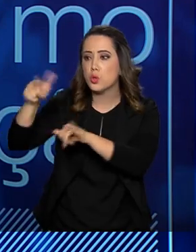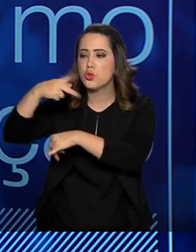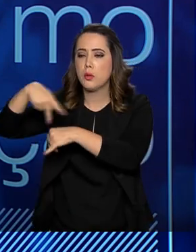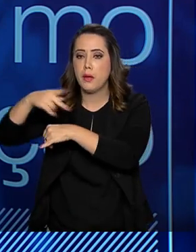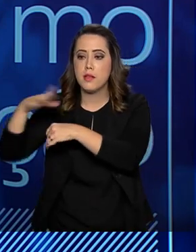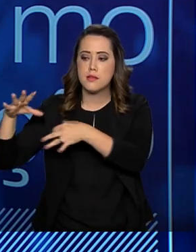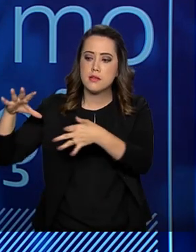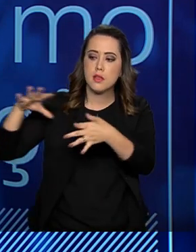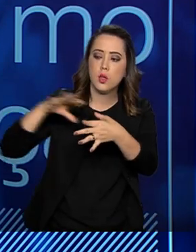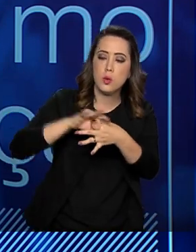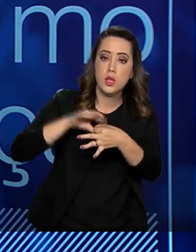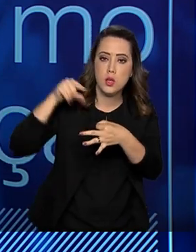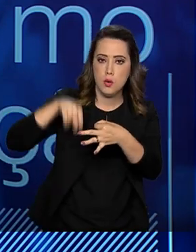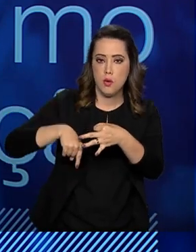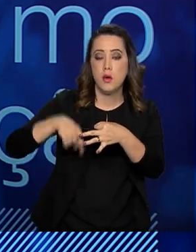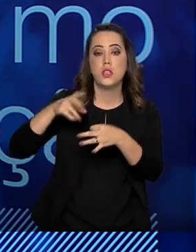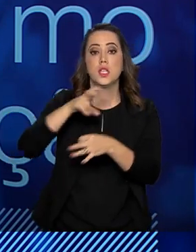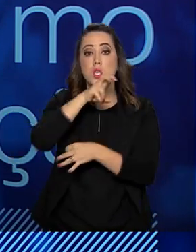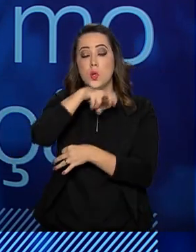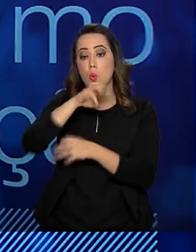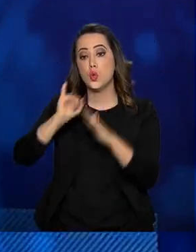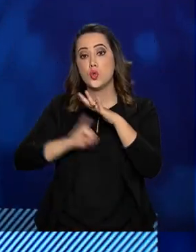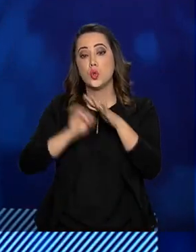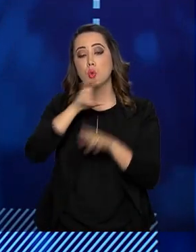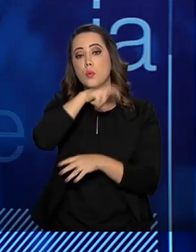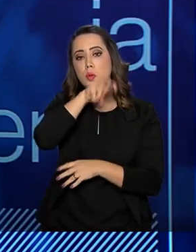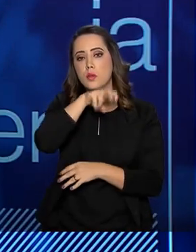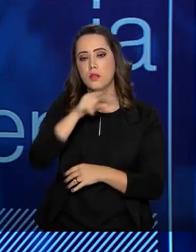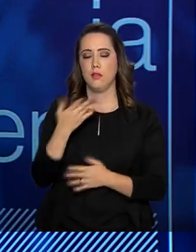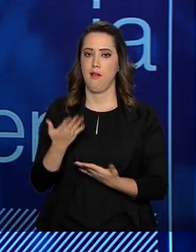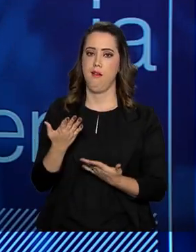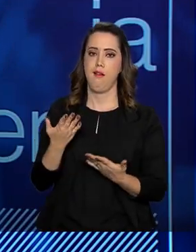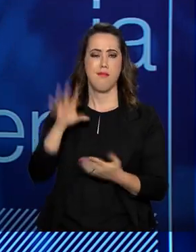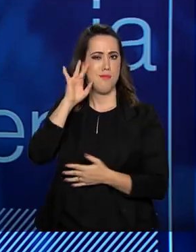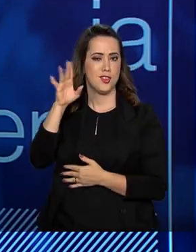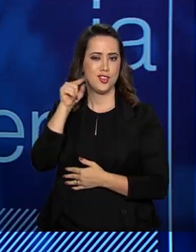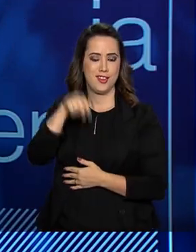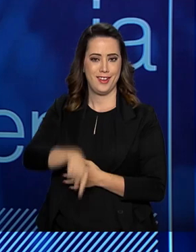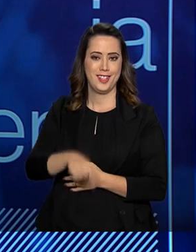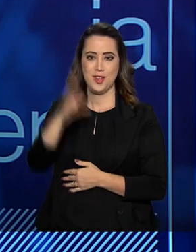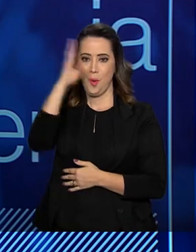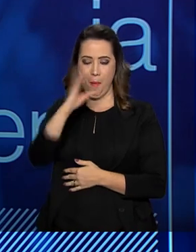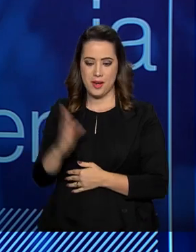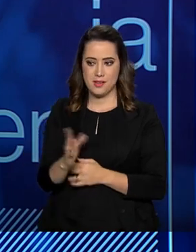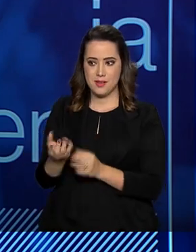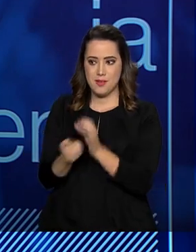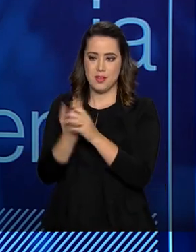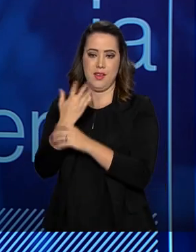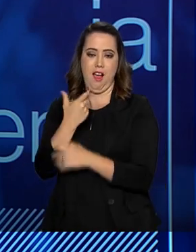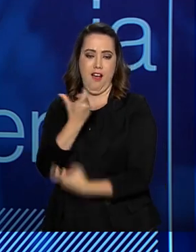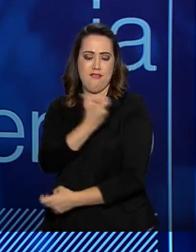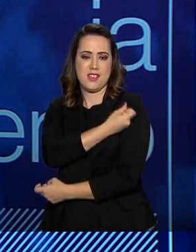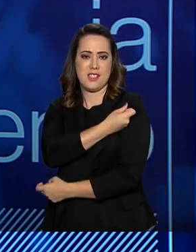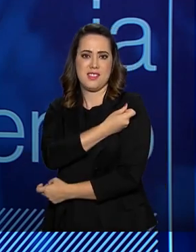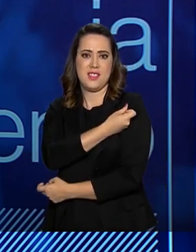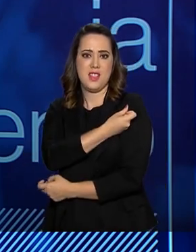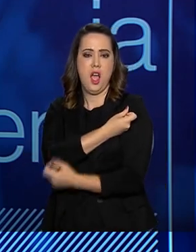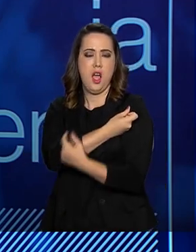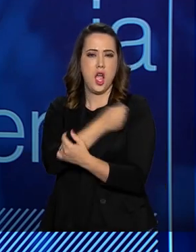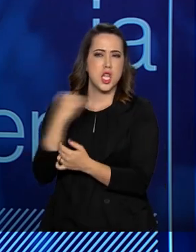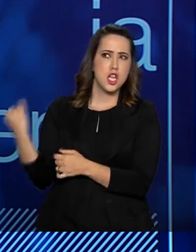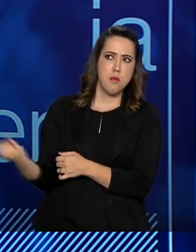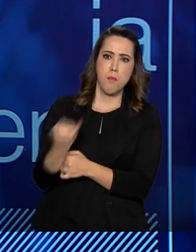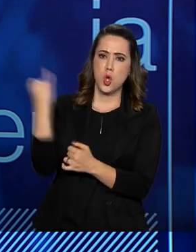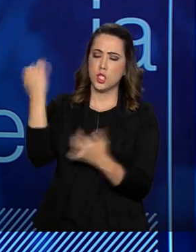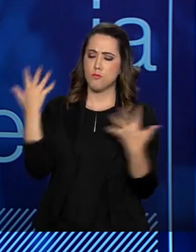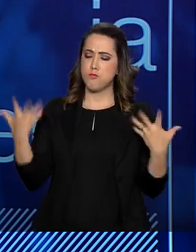que fez uma parceria com o Butantan. Imagine, um laboratório nacional produziu uma vacina com qualidade